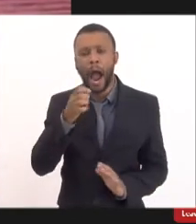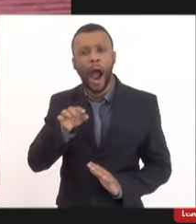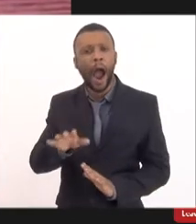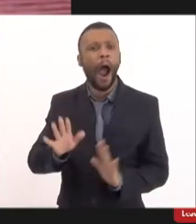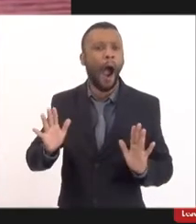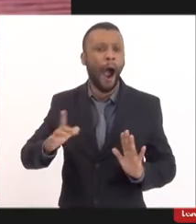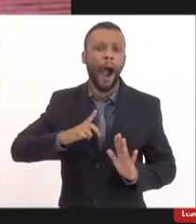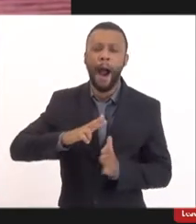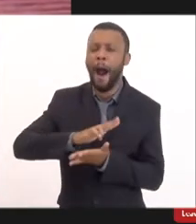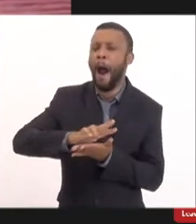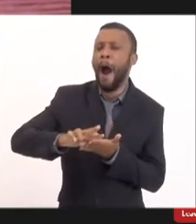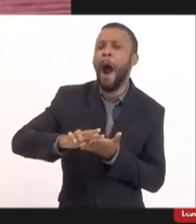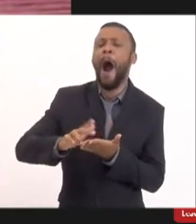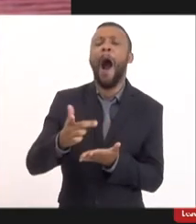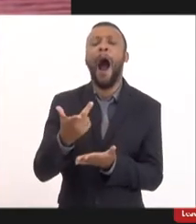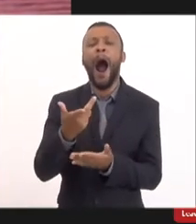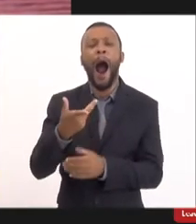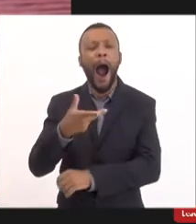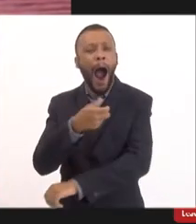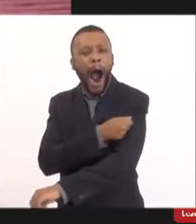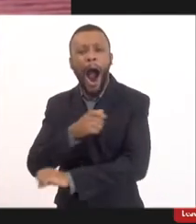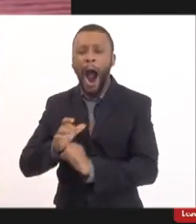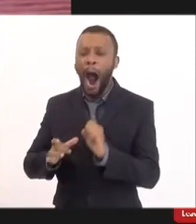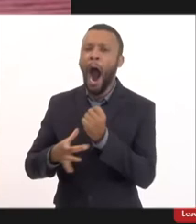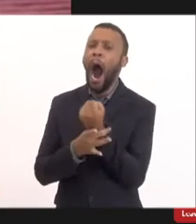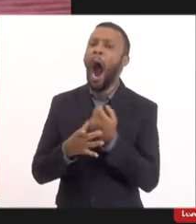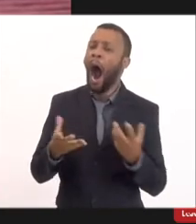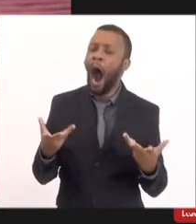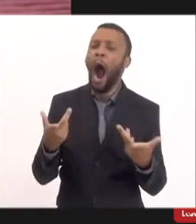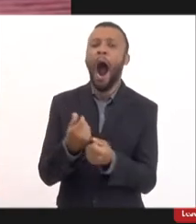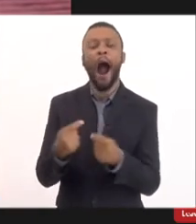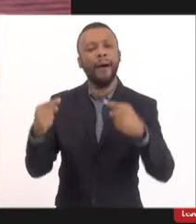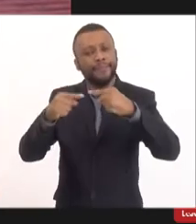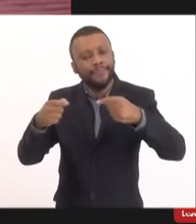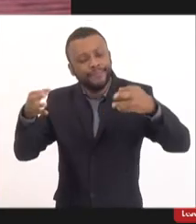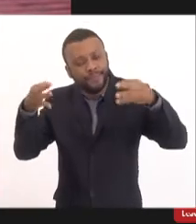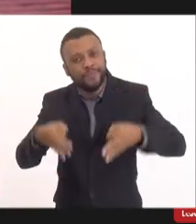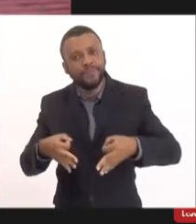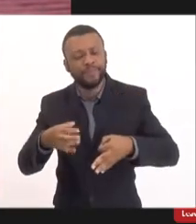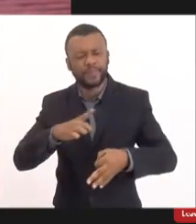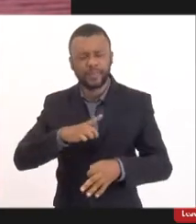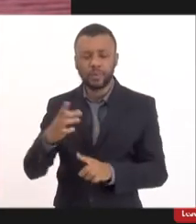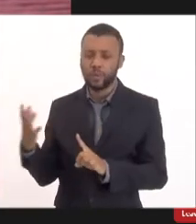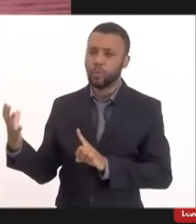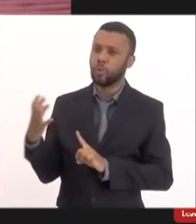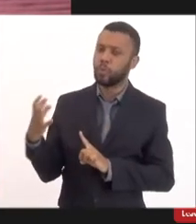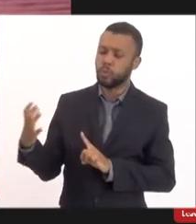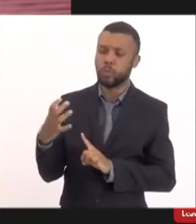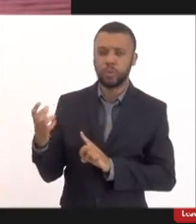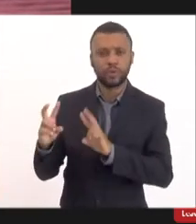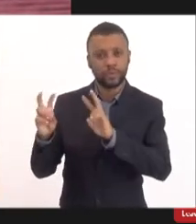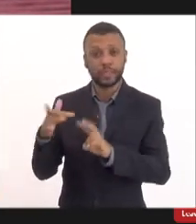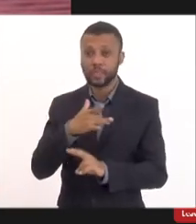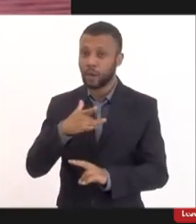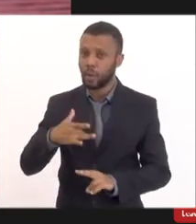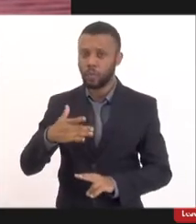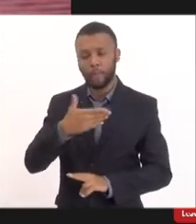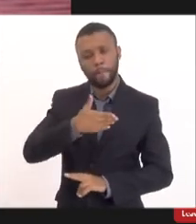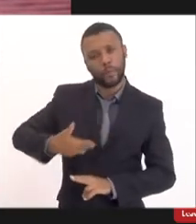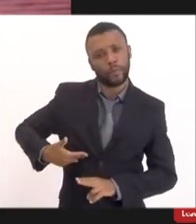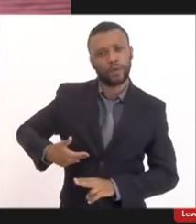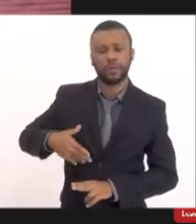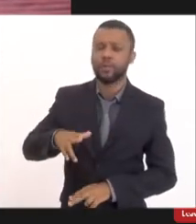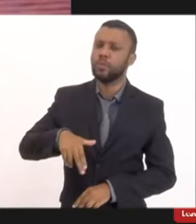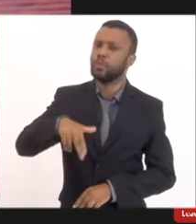vacinas que são seguras eficazes e sabidamente de grande impacto em termos de saúde pública que elas nunca foram